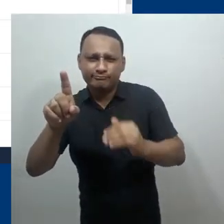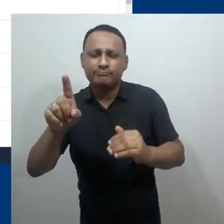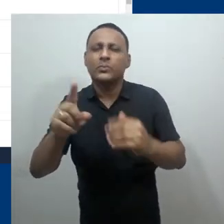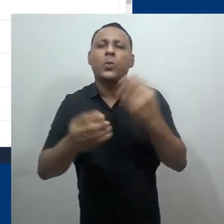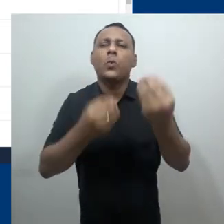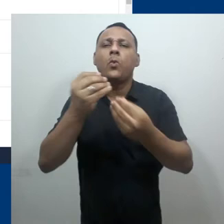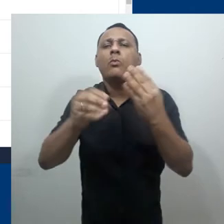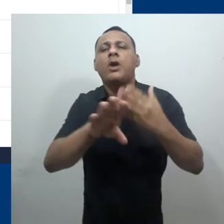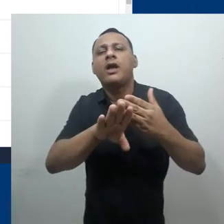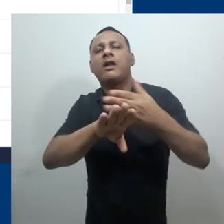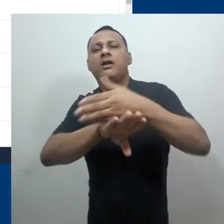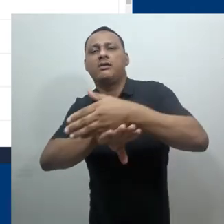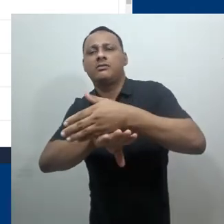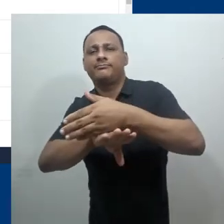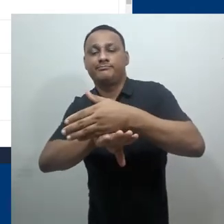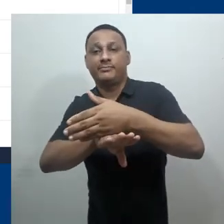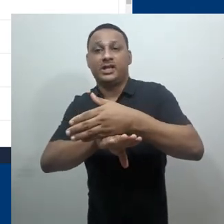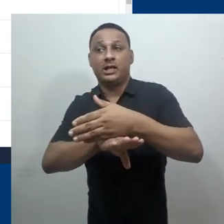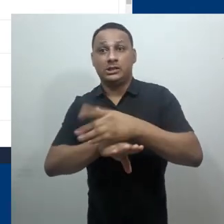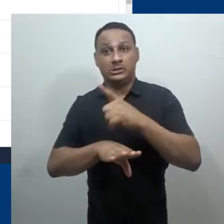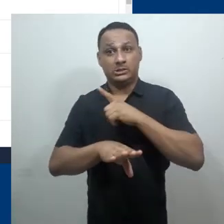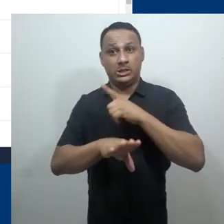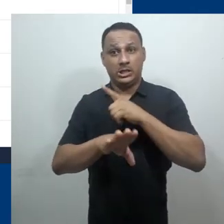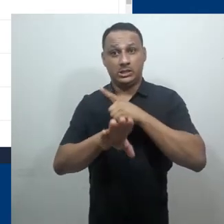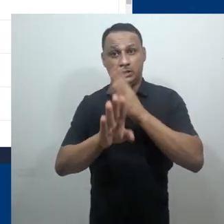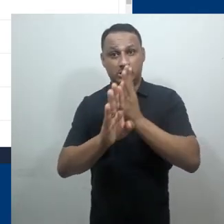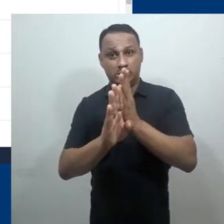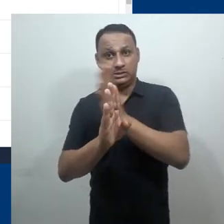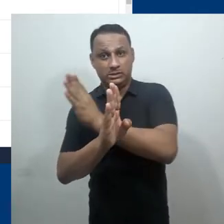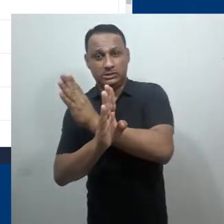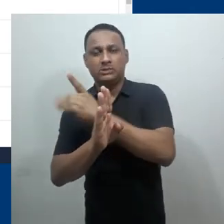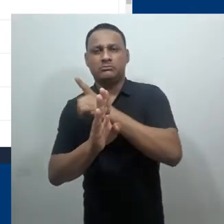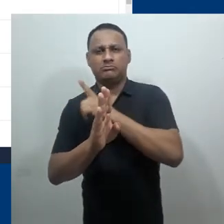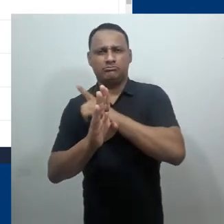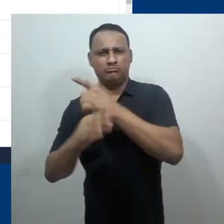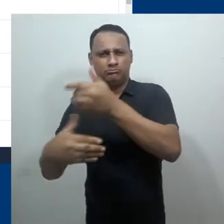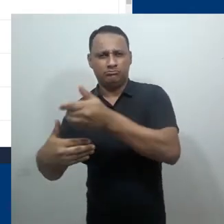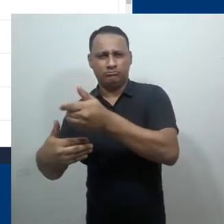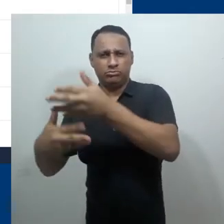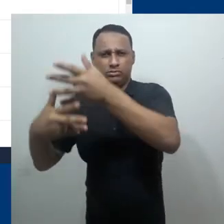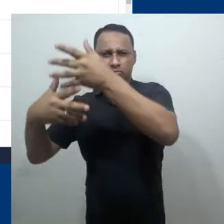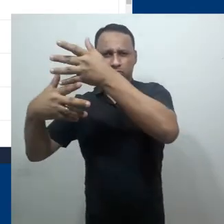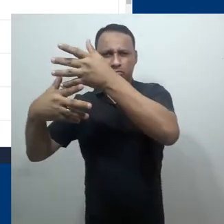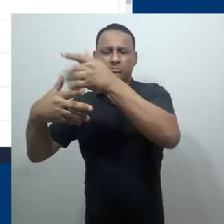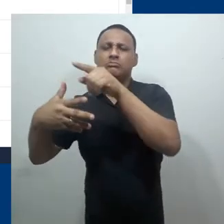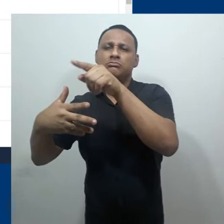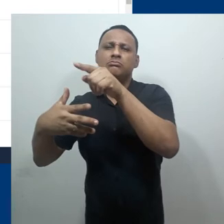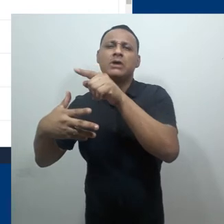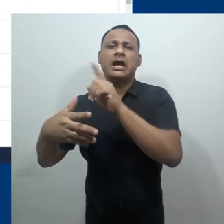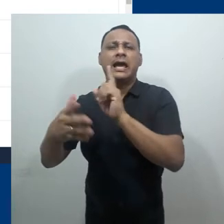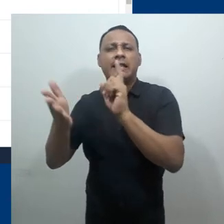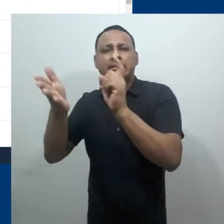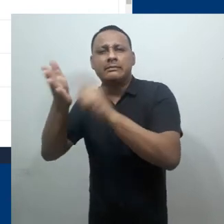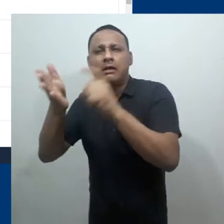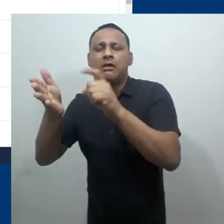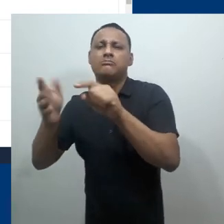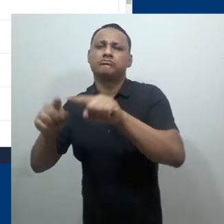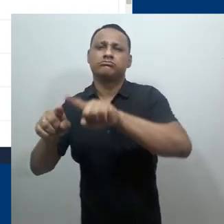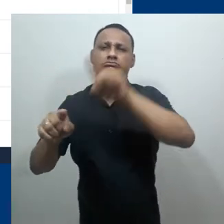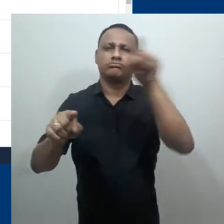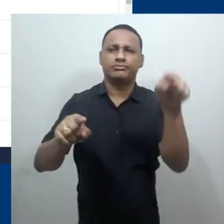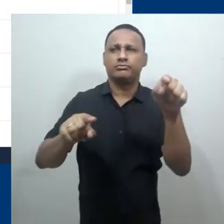acessarmos esse curso disciplina. À esquerda, existe um painel de navegação com